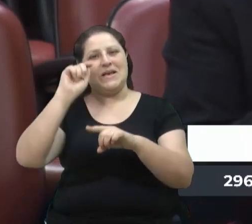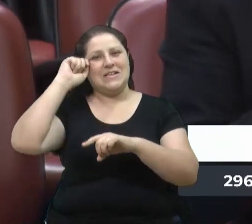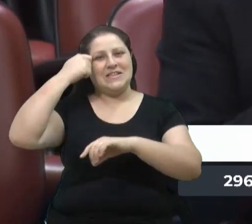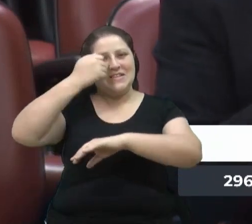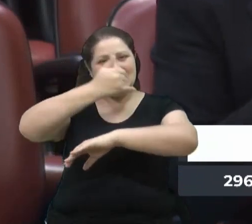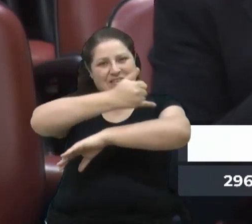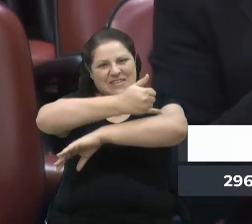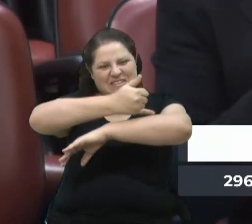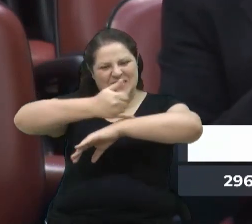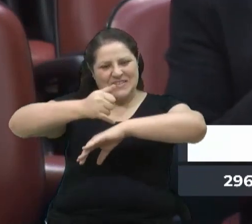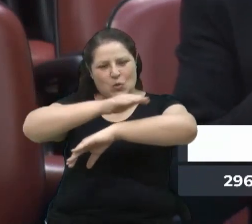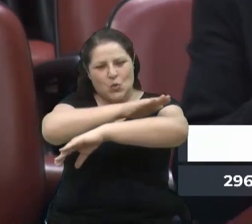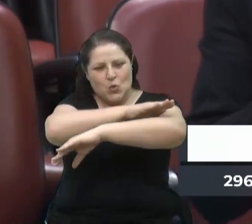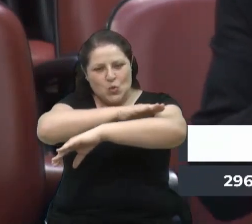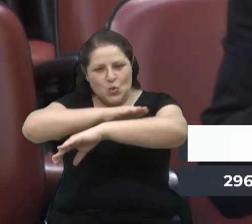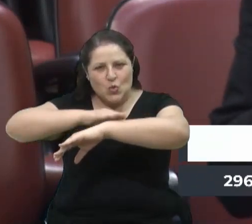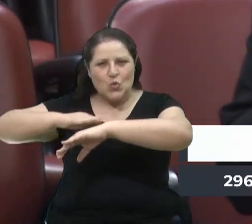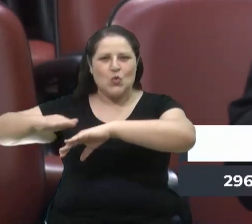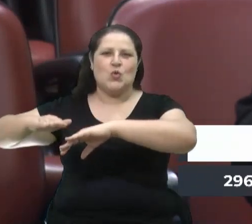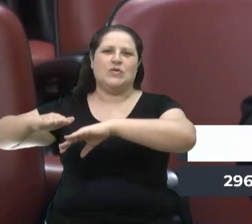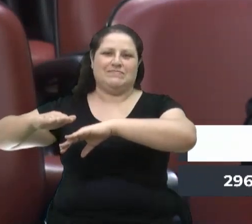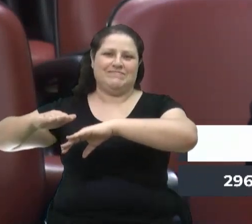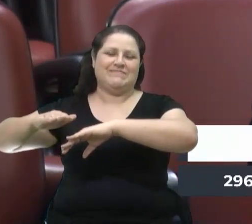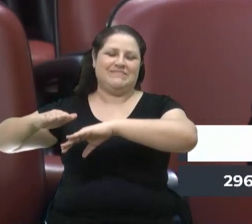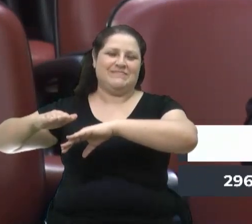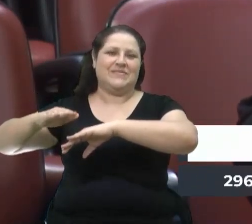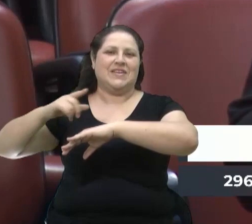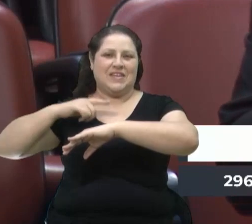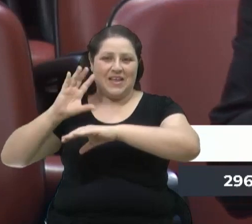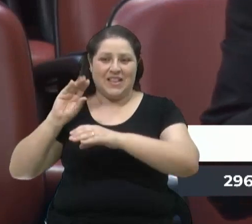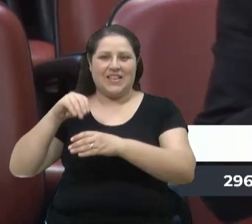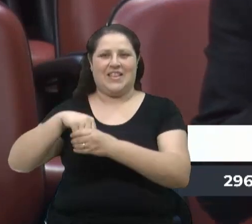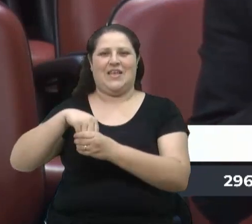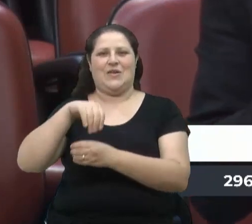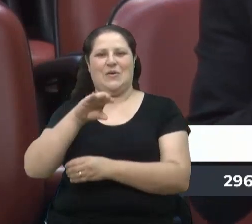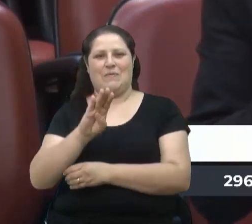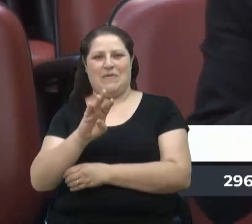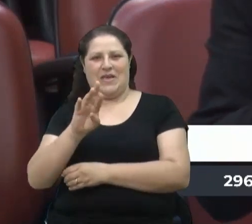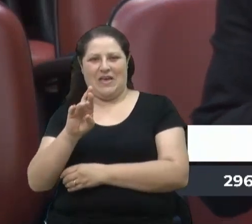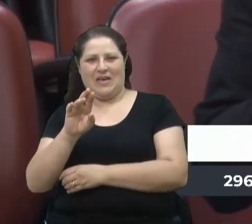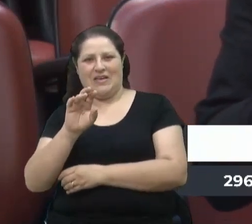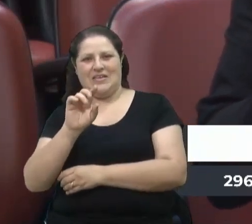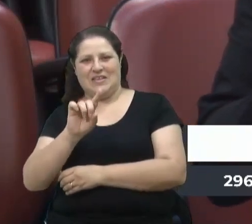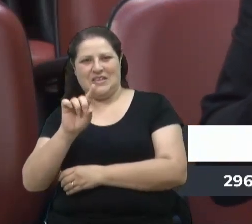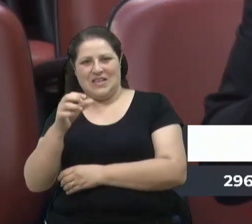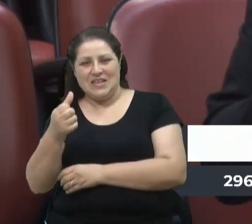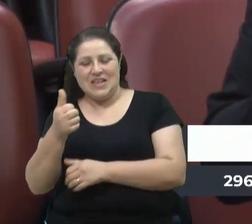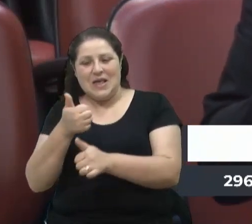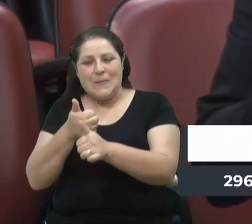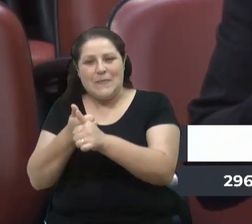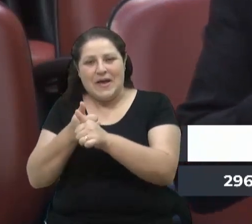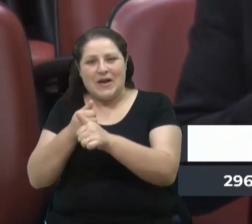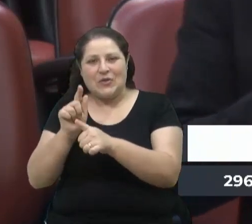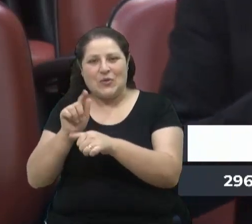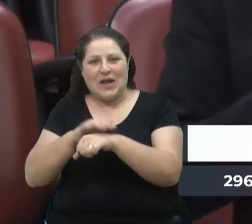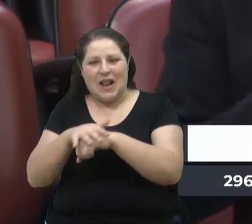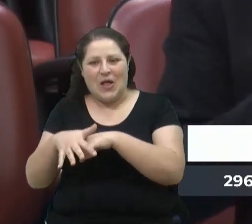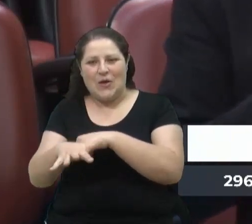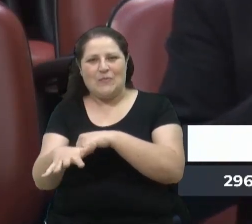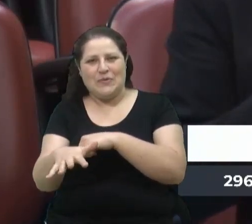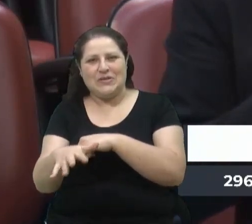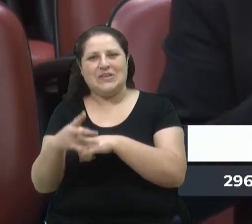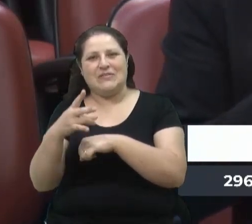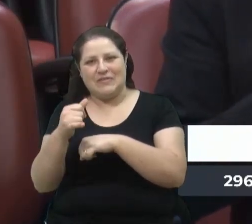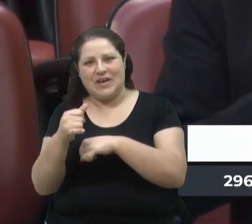vereador Velocino? Essa camada asfáltica está na BX116, aí próximo Galópez, e com certeza subirá aqui para